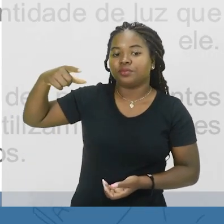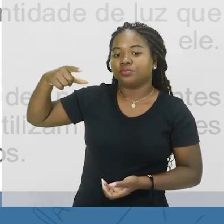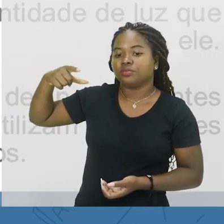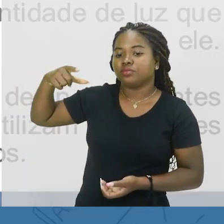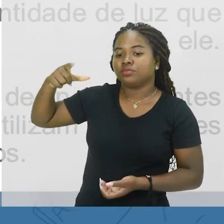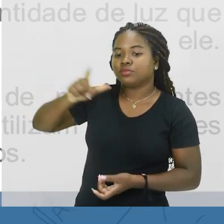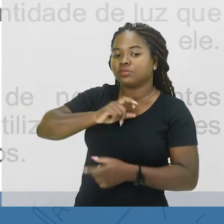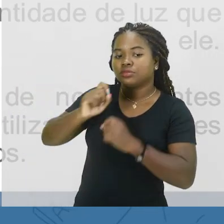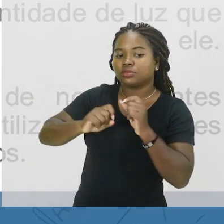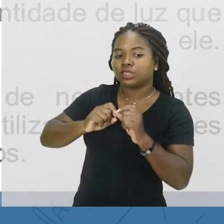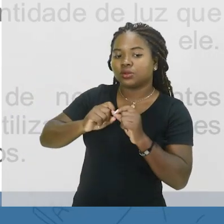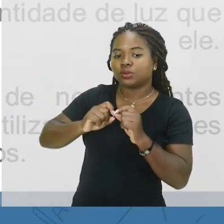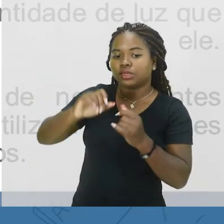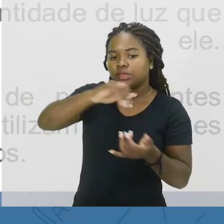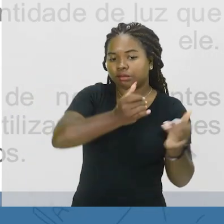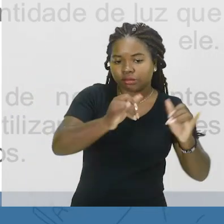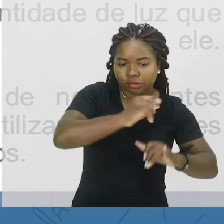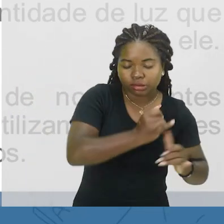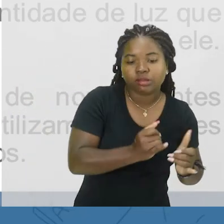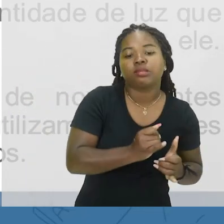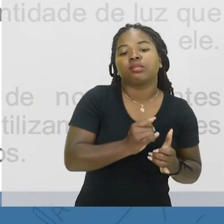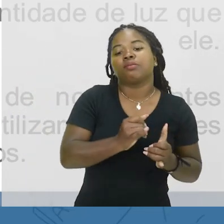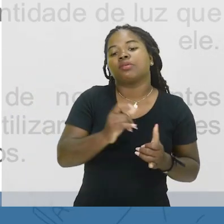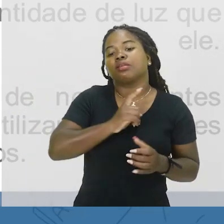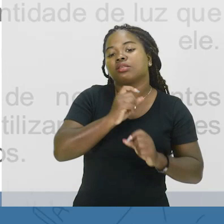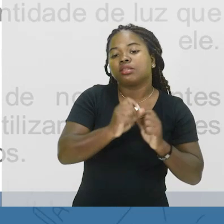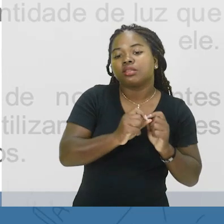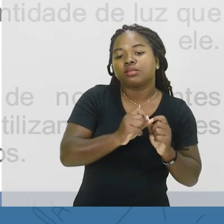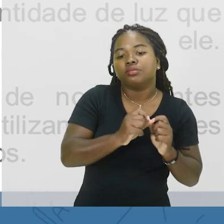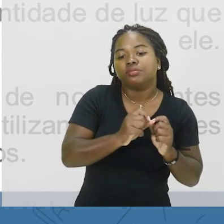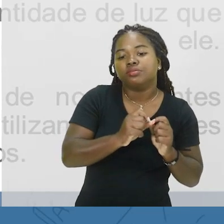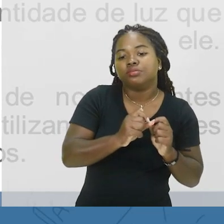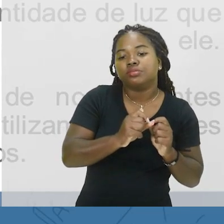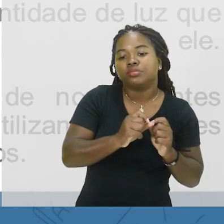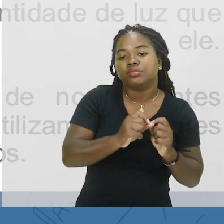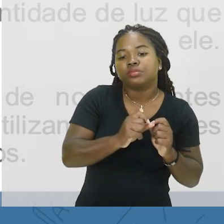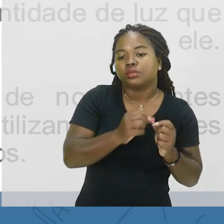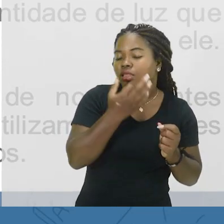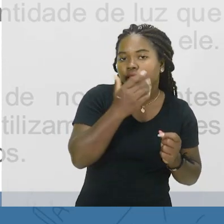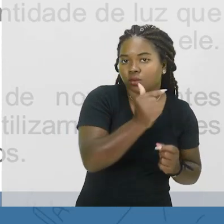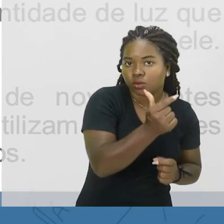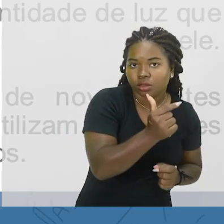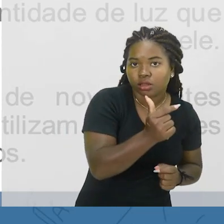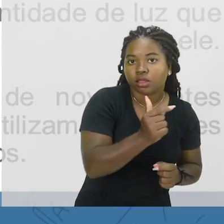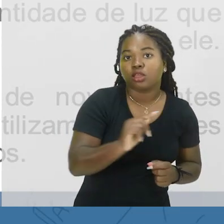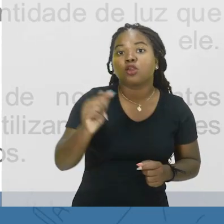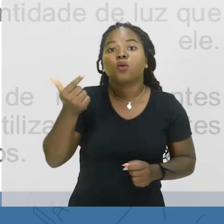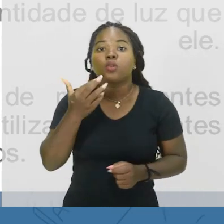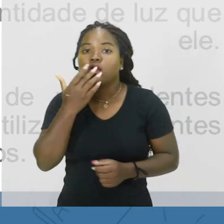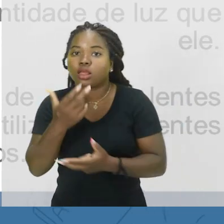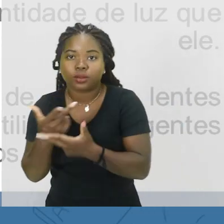reversíveis entre uma espécie incolor e outra colorida.